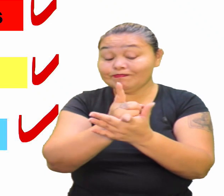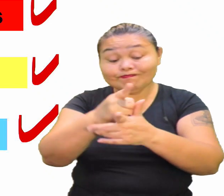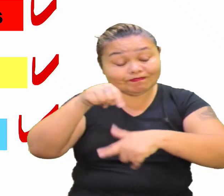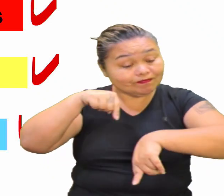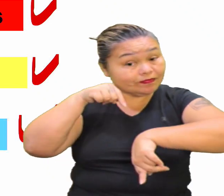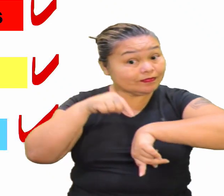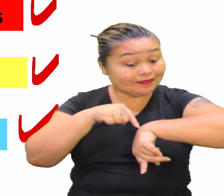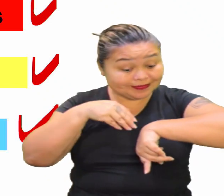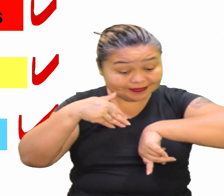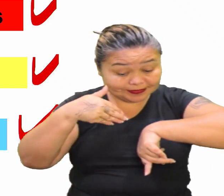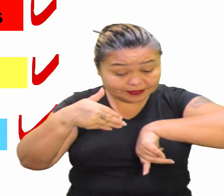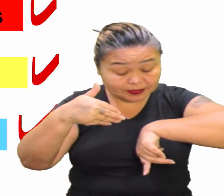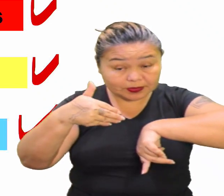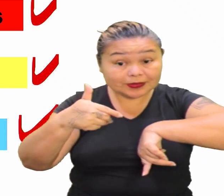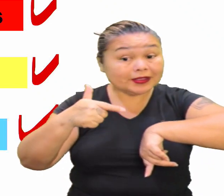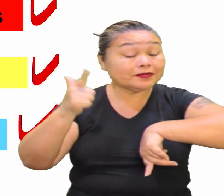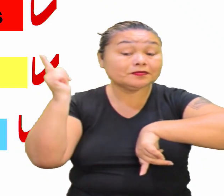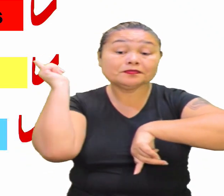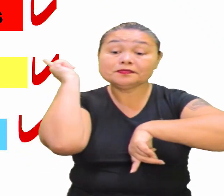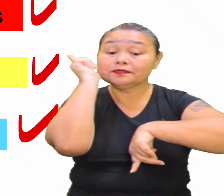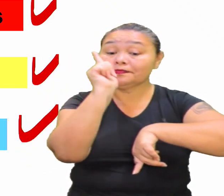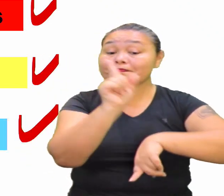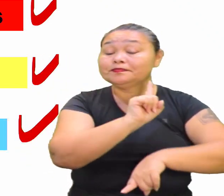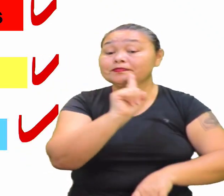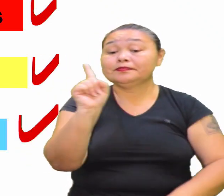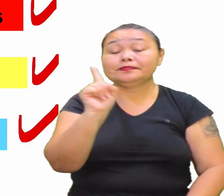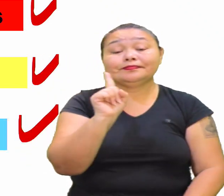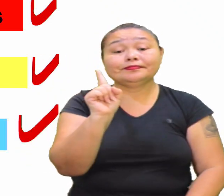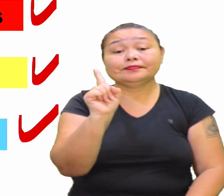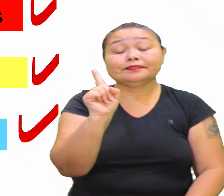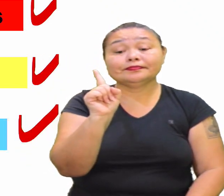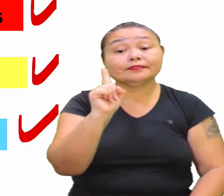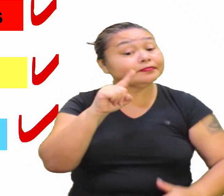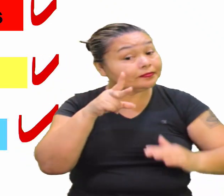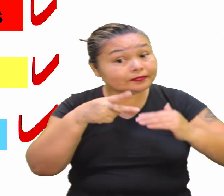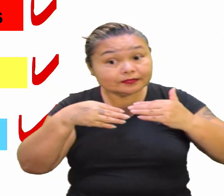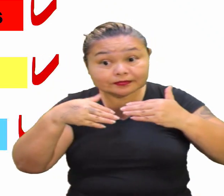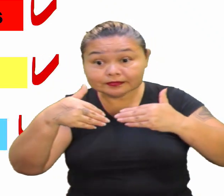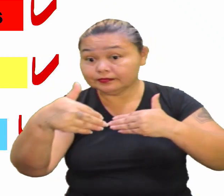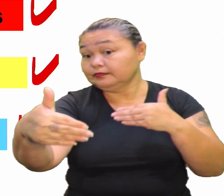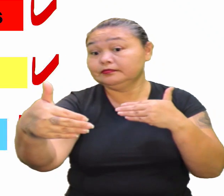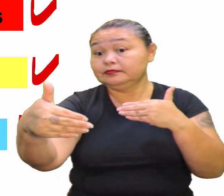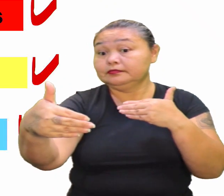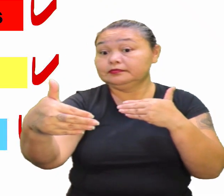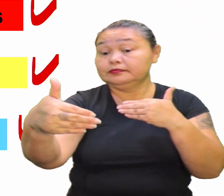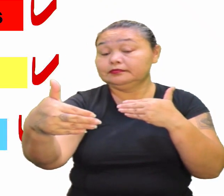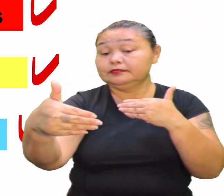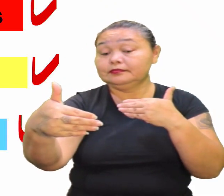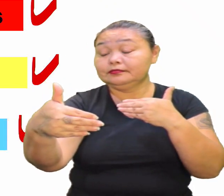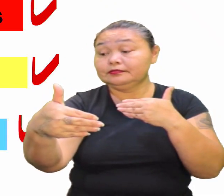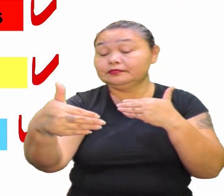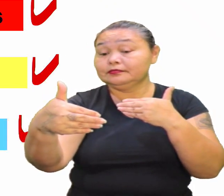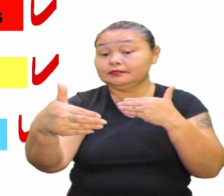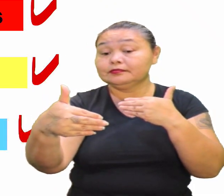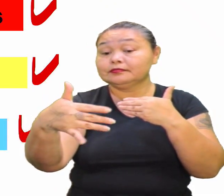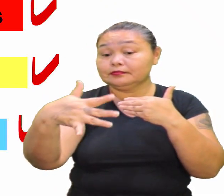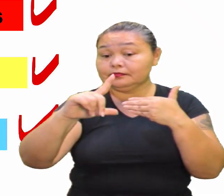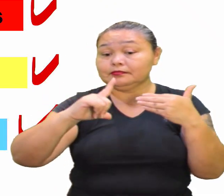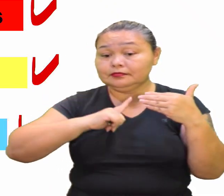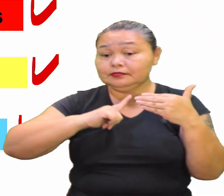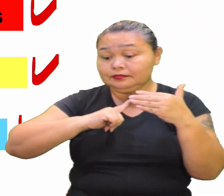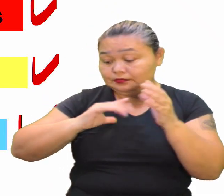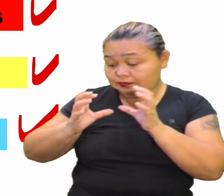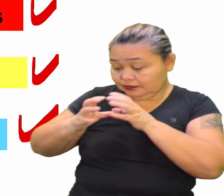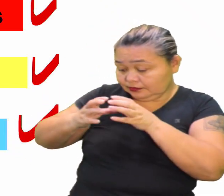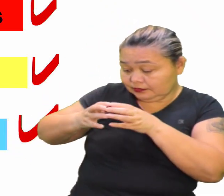um momento Em que nós não conseguimos mais prosseguir Muitas espécies